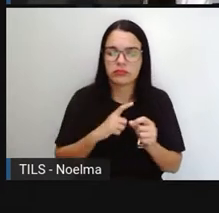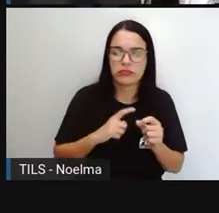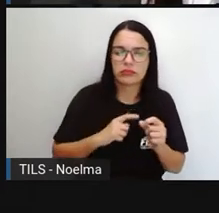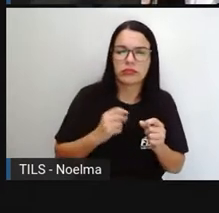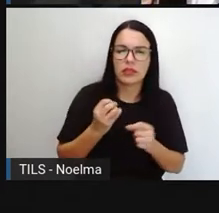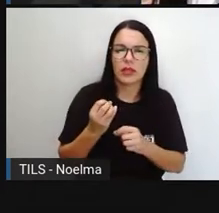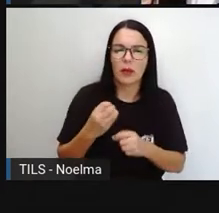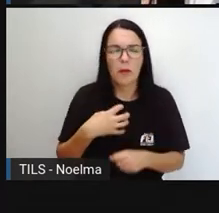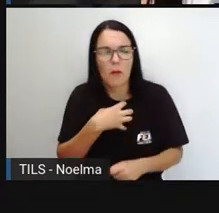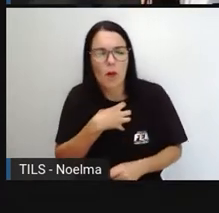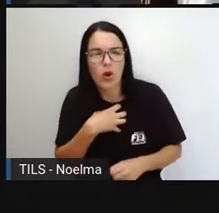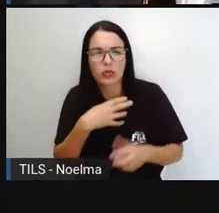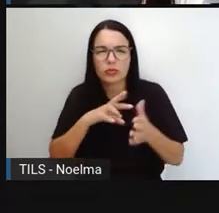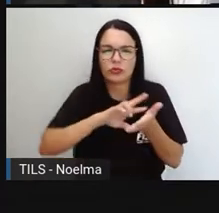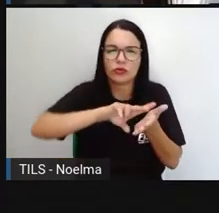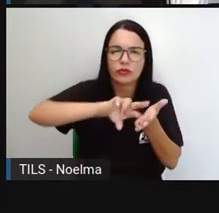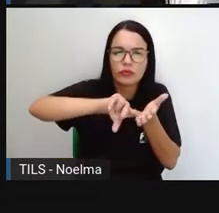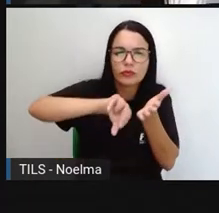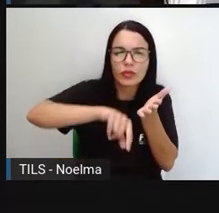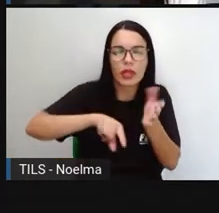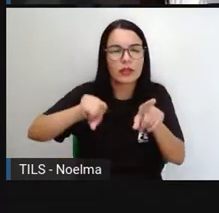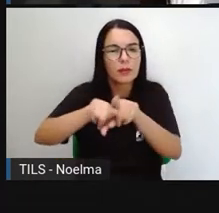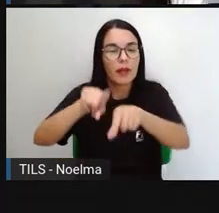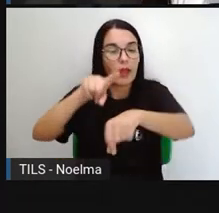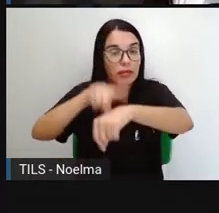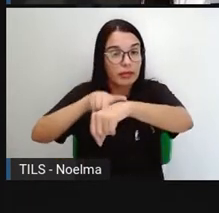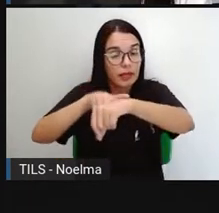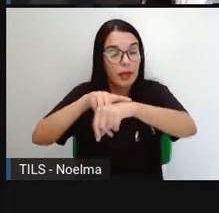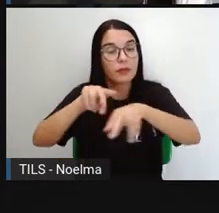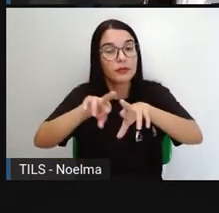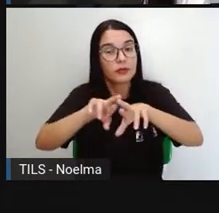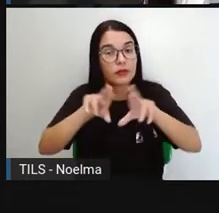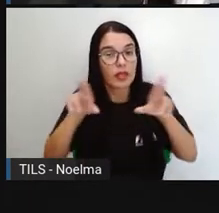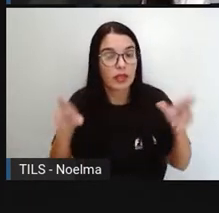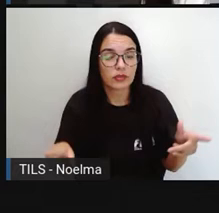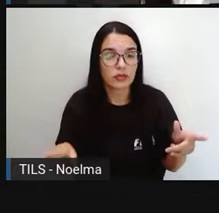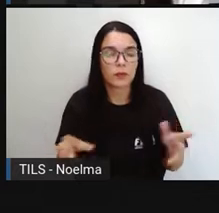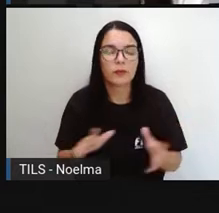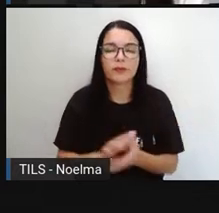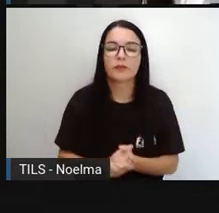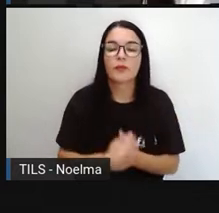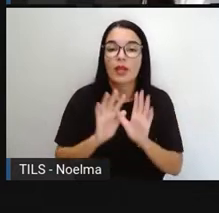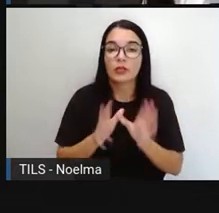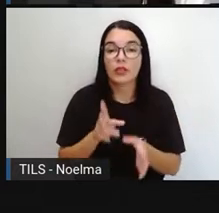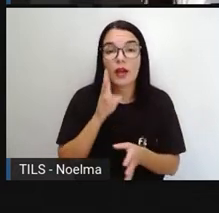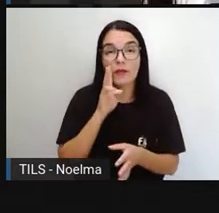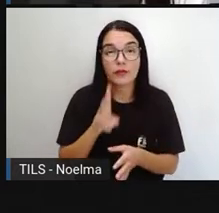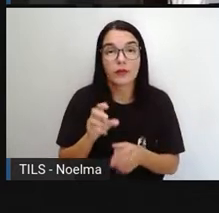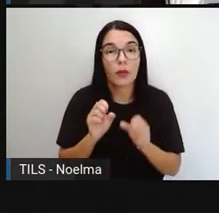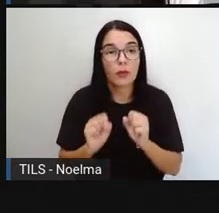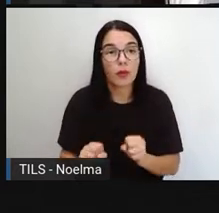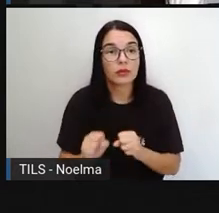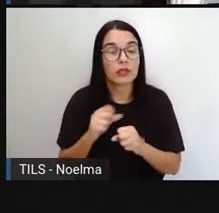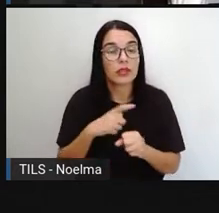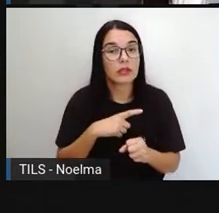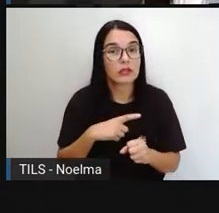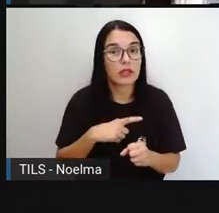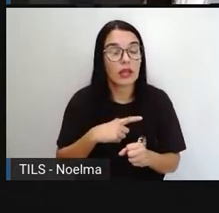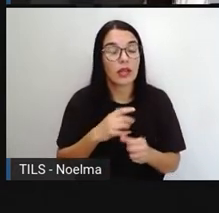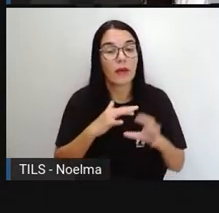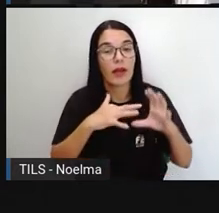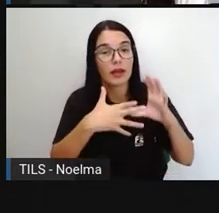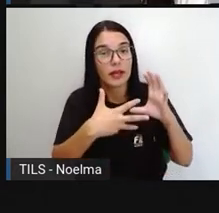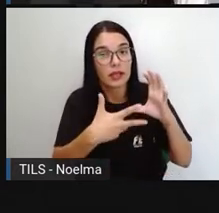é, modos diferentes e tempos diferentes. E a gente já observou que isso é uma possibilidade, é uma